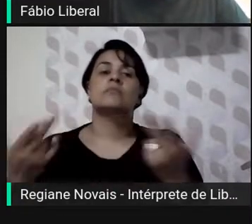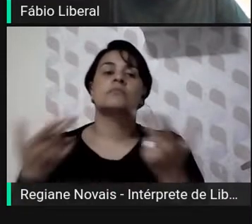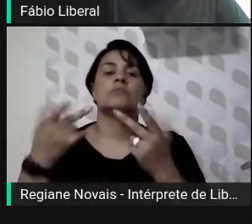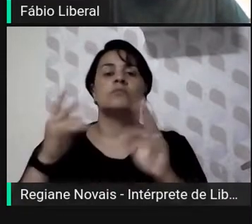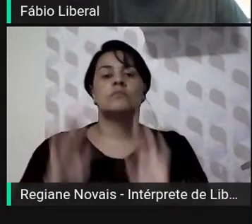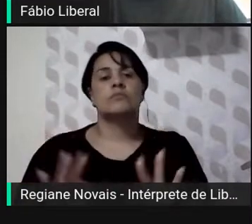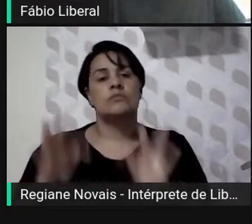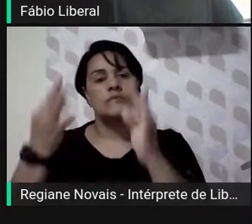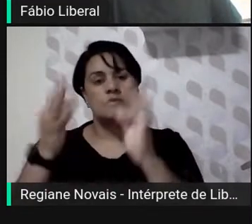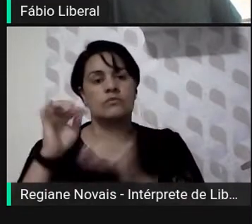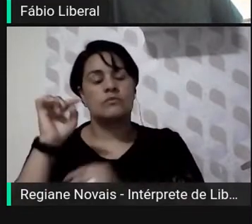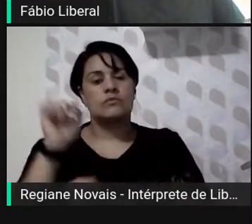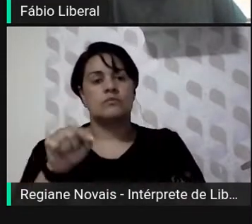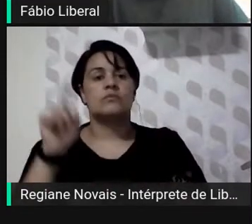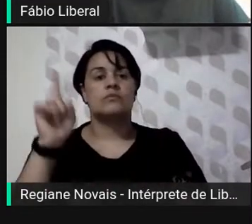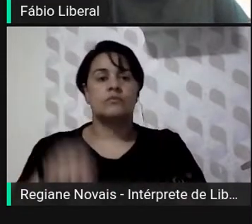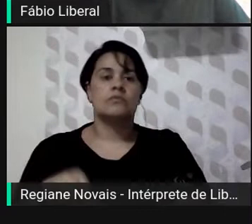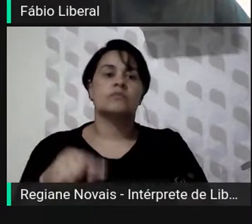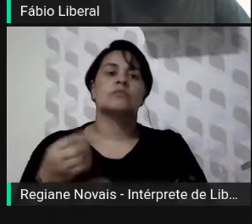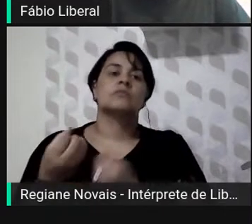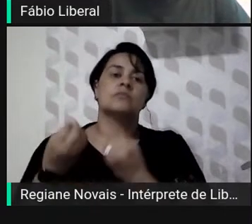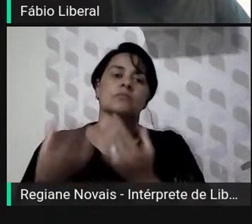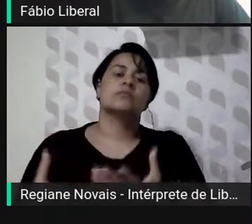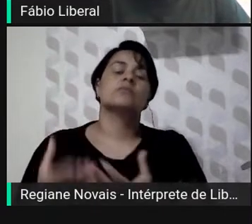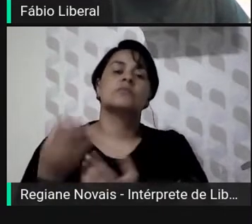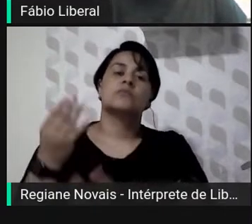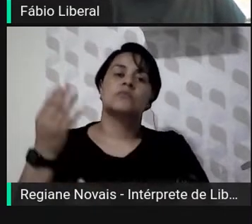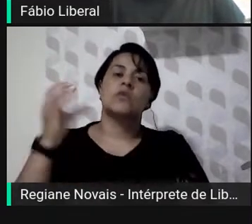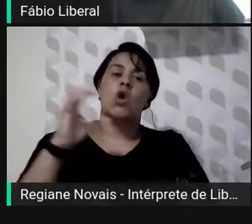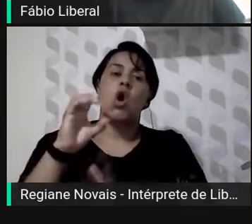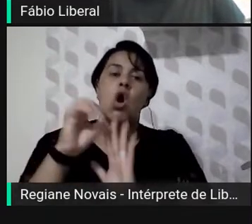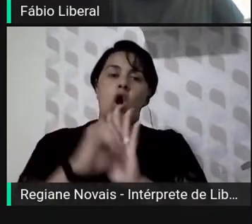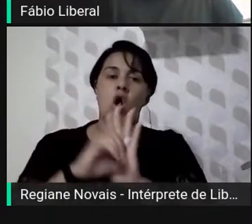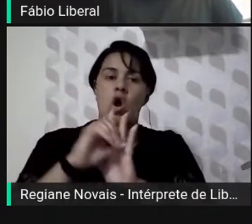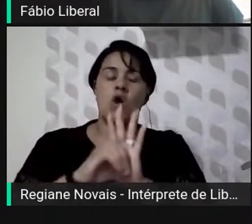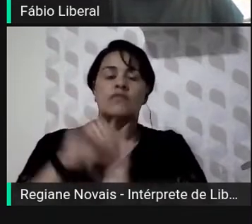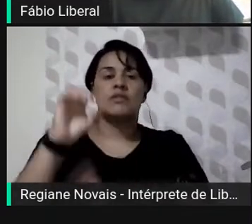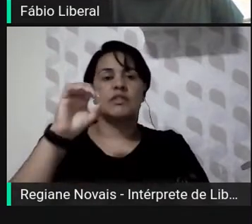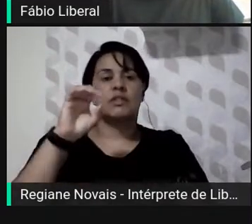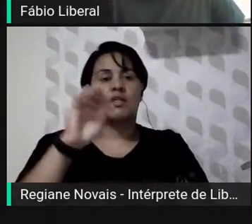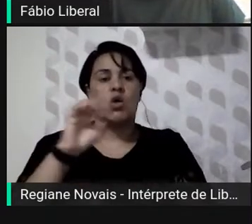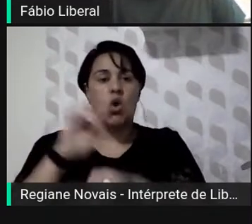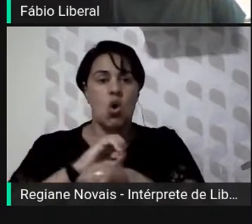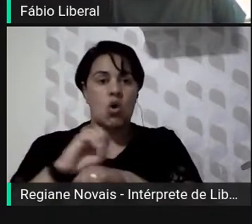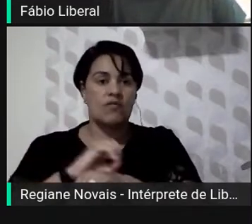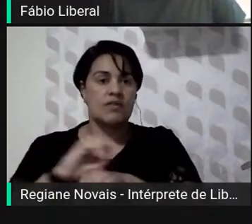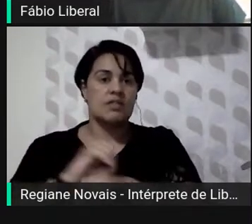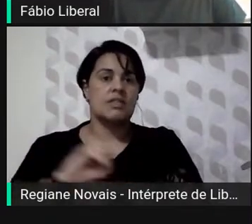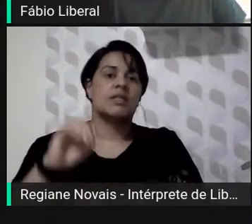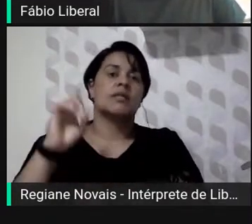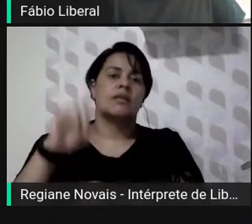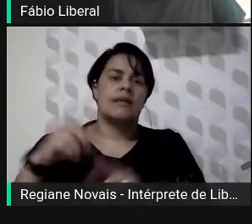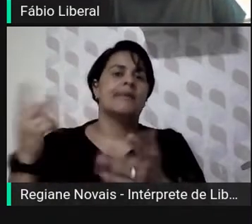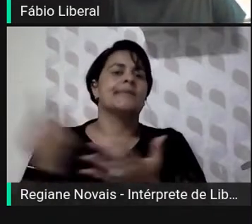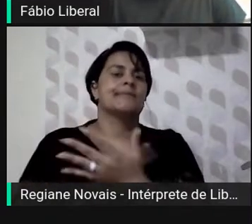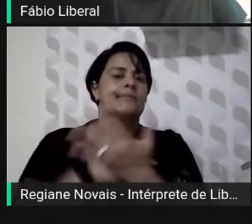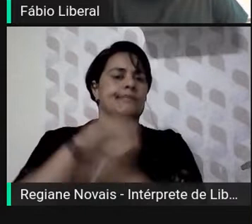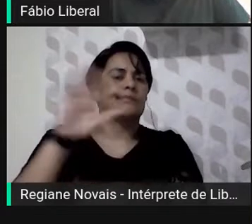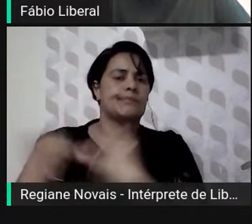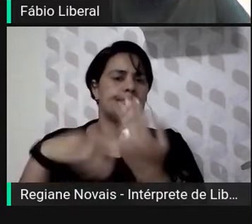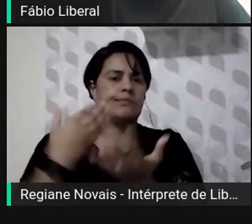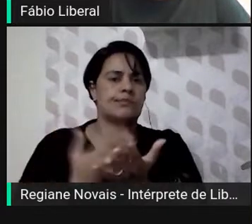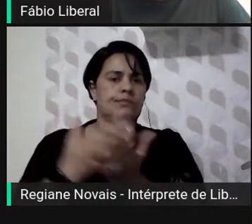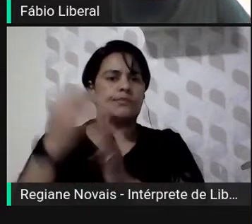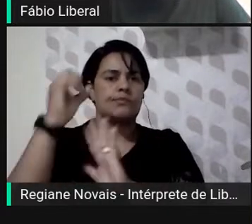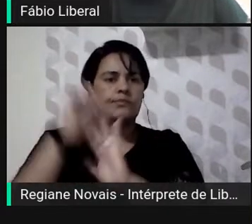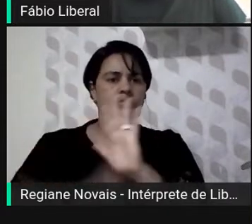ocorresse, que era a disponibilidade de oficinas tipográficas que estavam em franca profusão no Brasil no início do século XIX. Pode